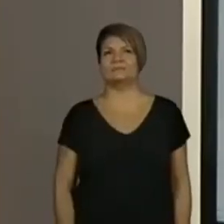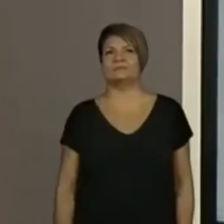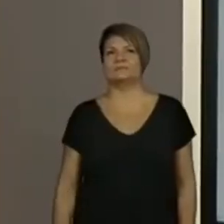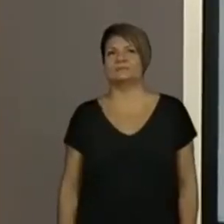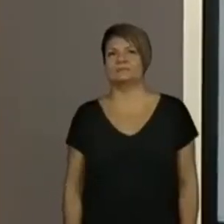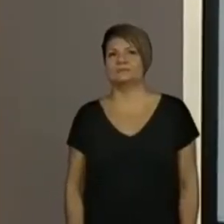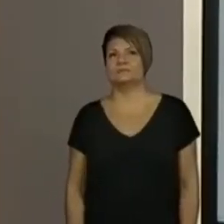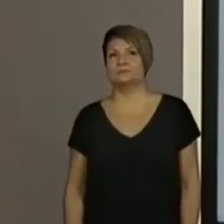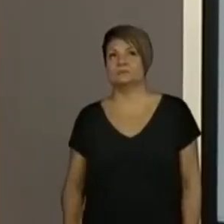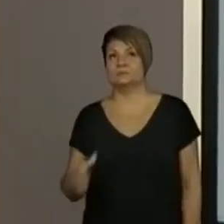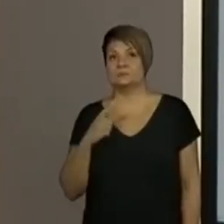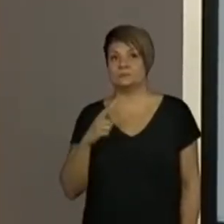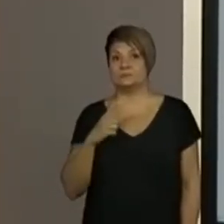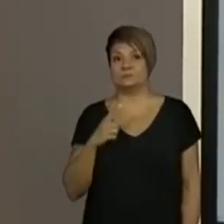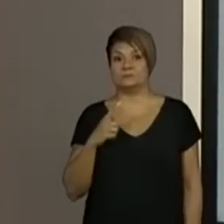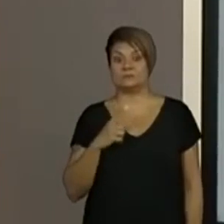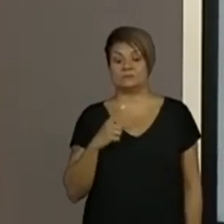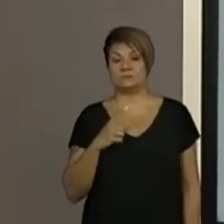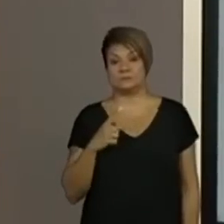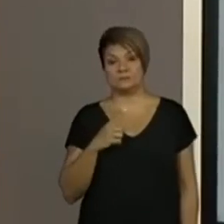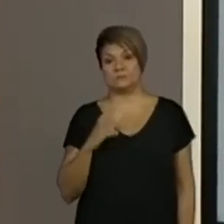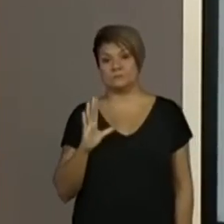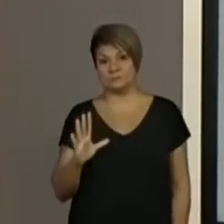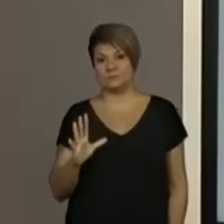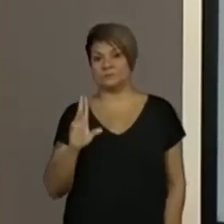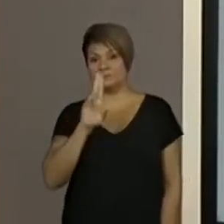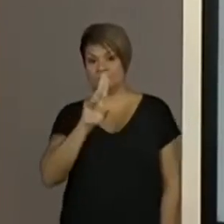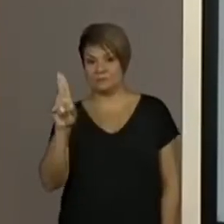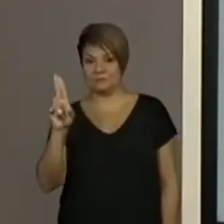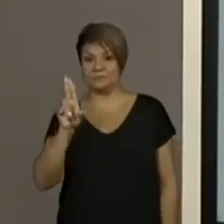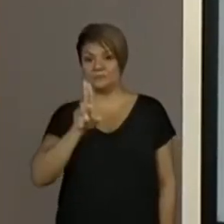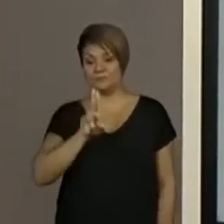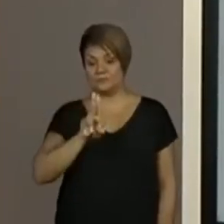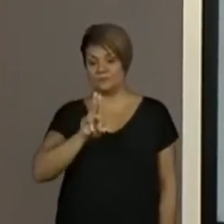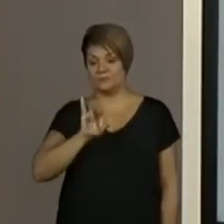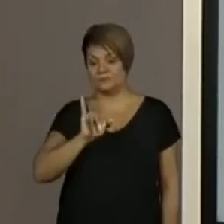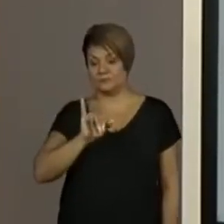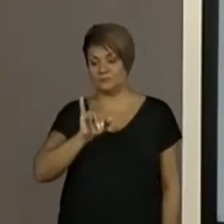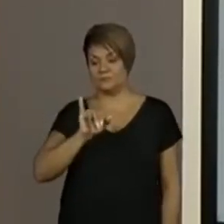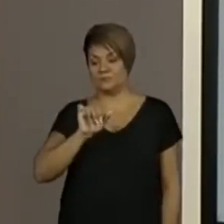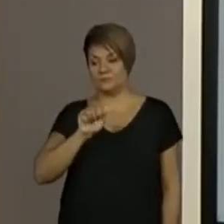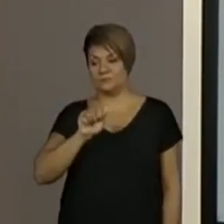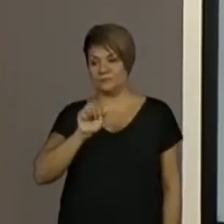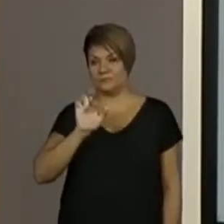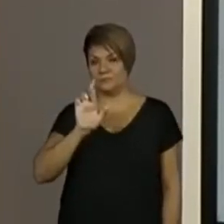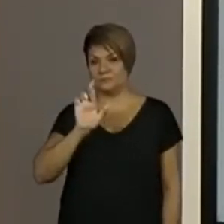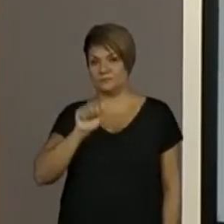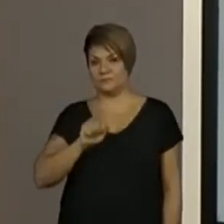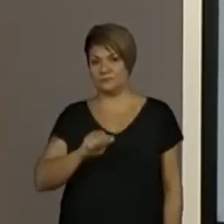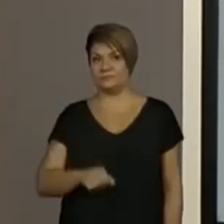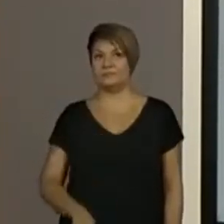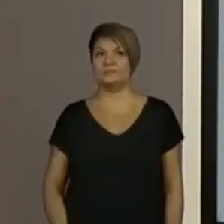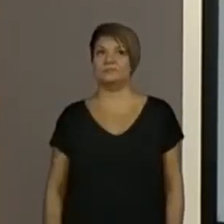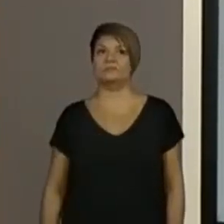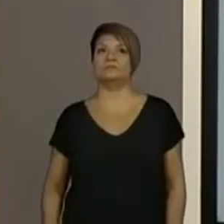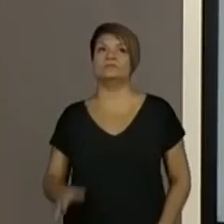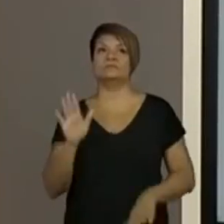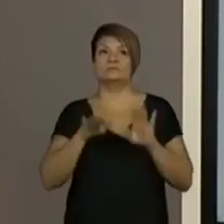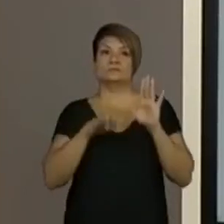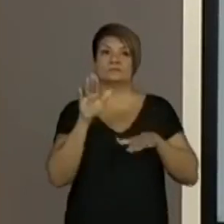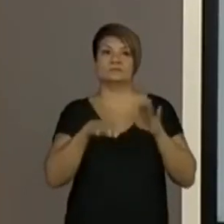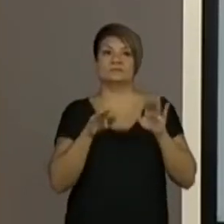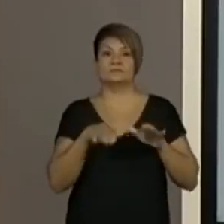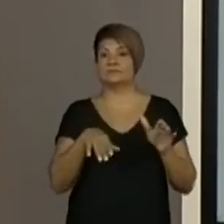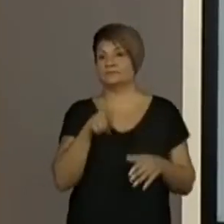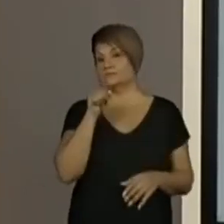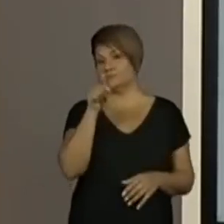Porque tem um som, mas a gente tem que ficar atento que a hora que for fazer a escrita, esse nome tem letras que talvez vocês possam não